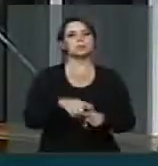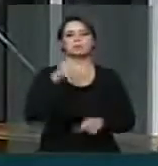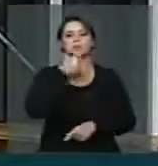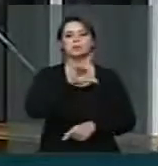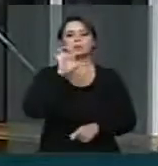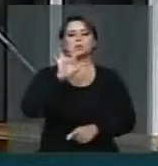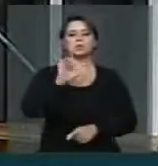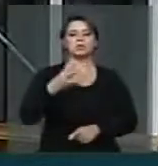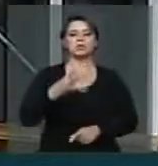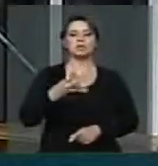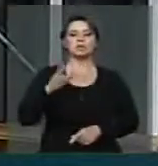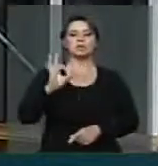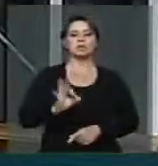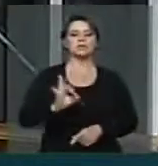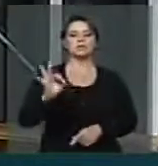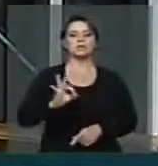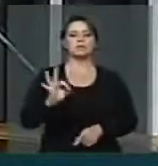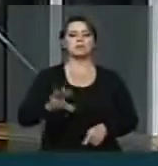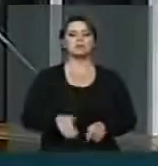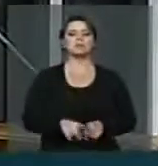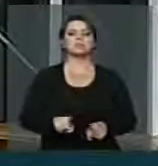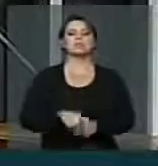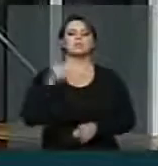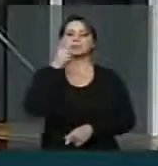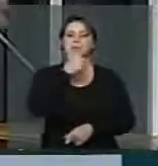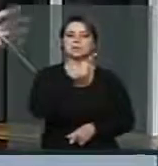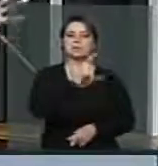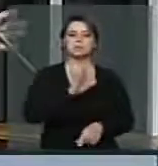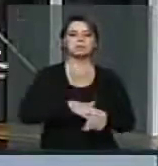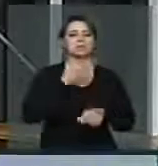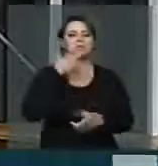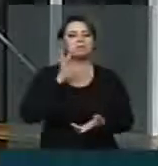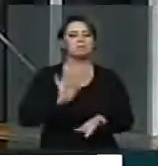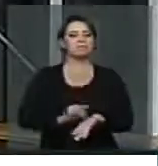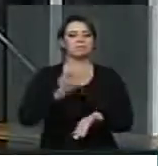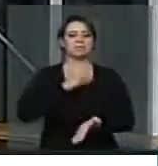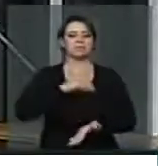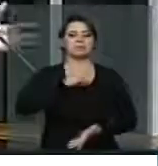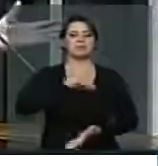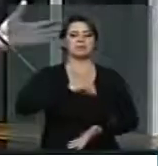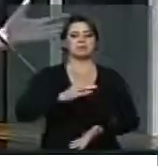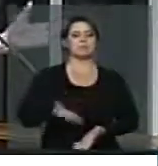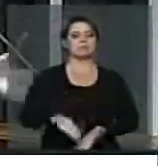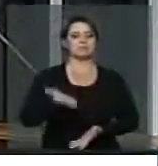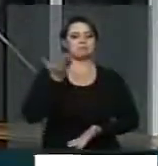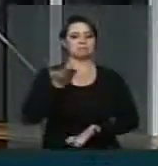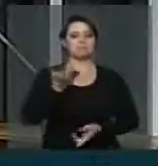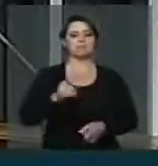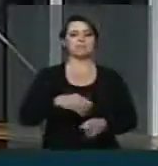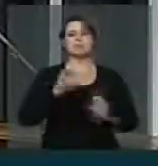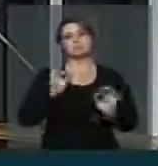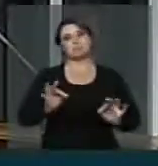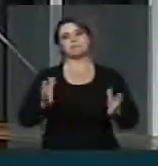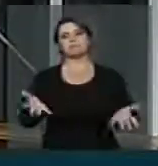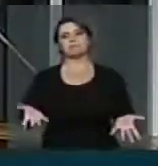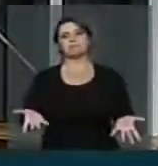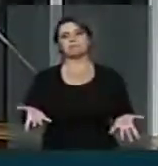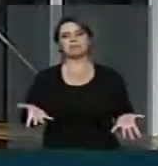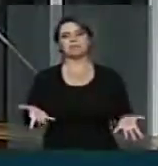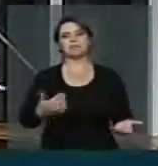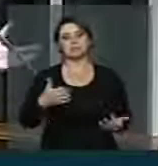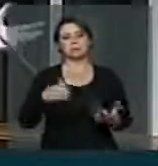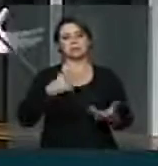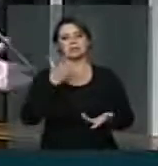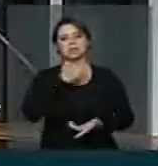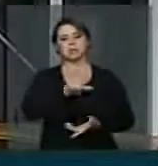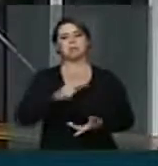% realizar e conquistar aumento real de salários. Mas é evidente que nós temos ainda alguns